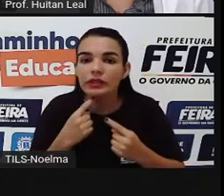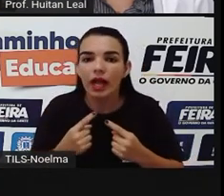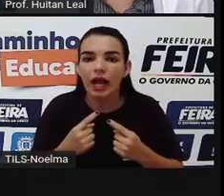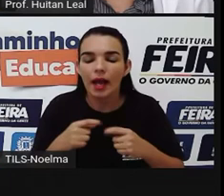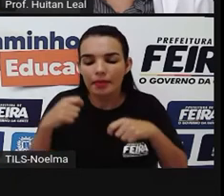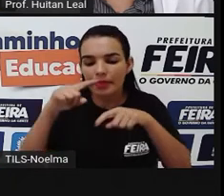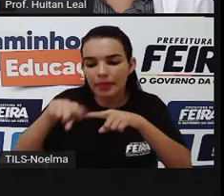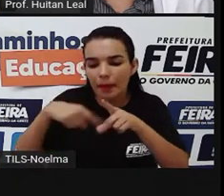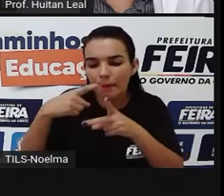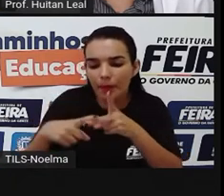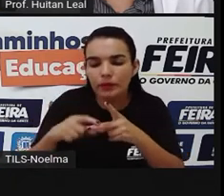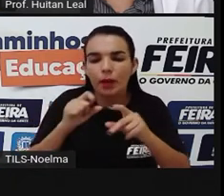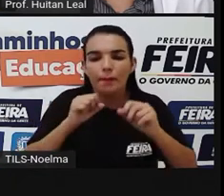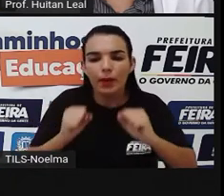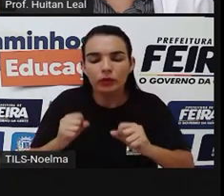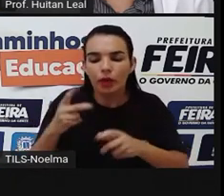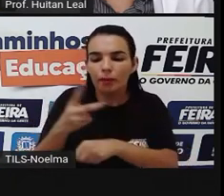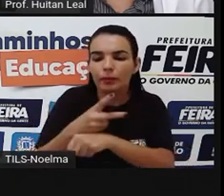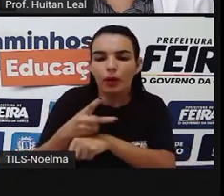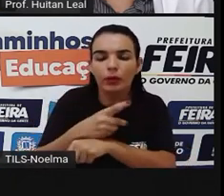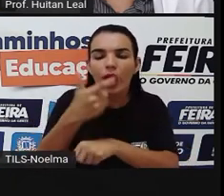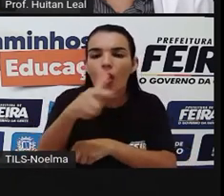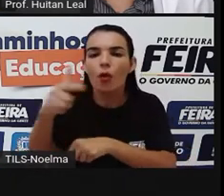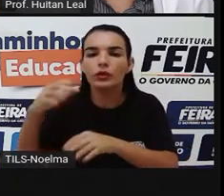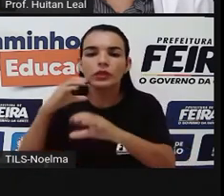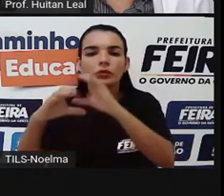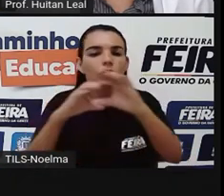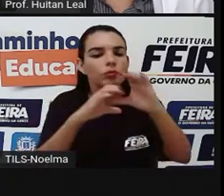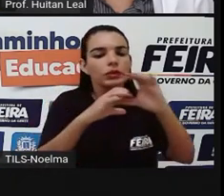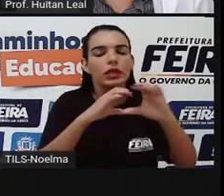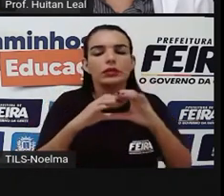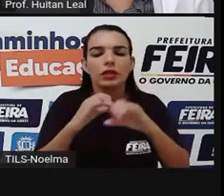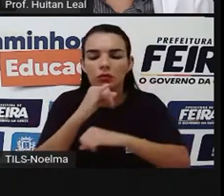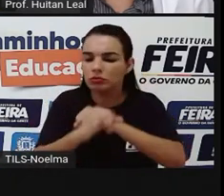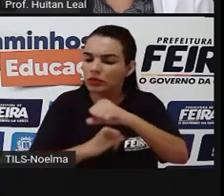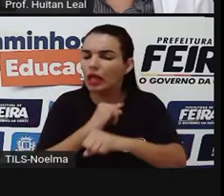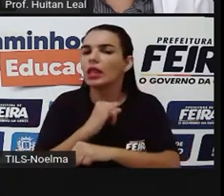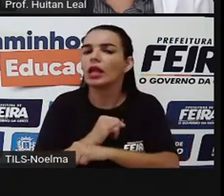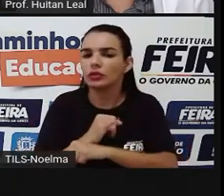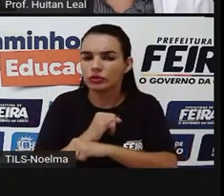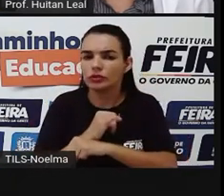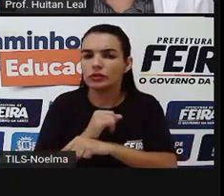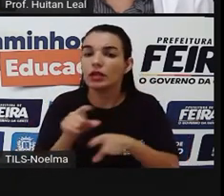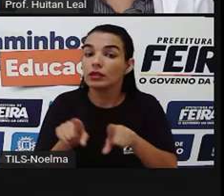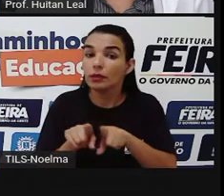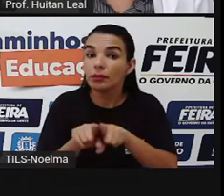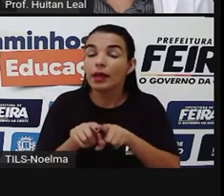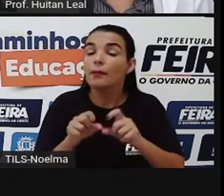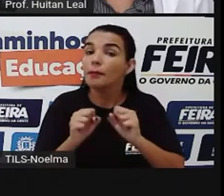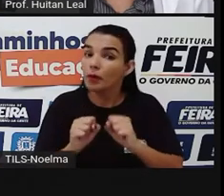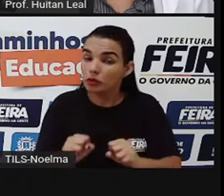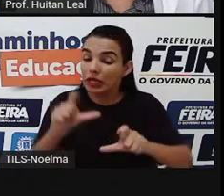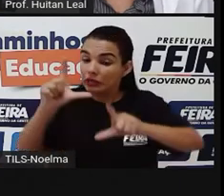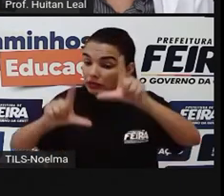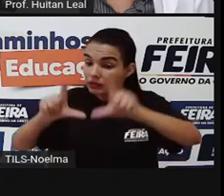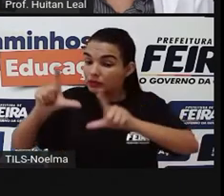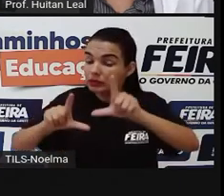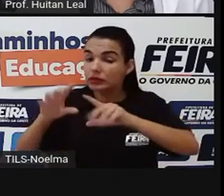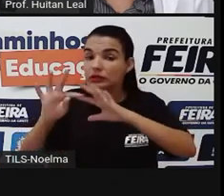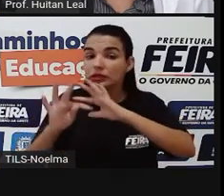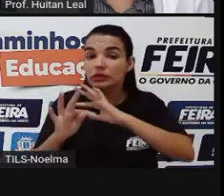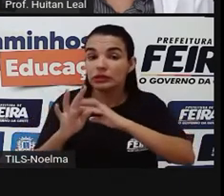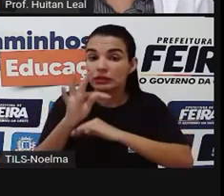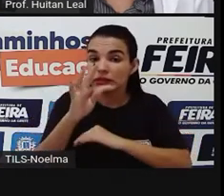veículos, especialmente nos conhecidos como grande mídia. Não esquecendo que a grande mídia também pode divulgar